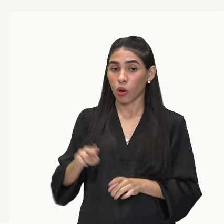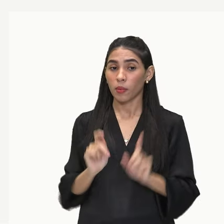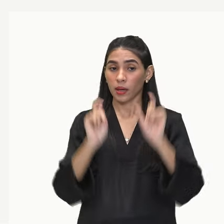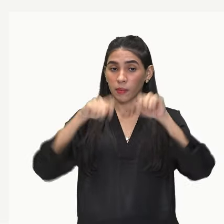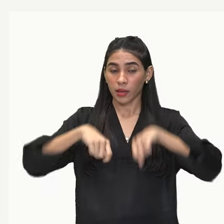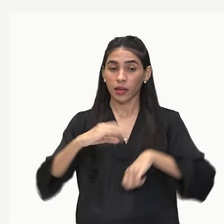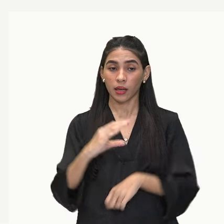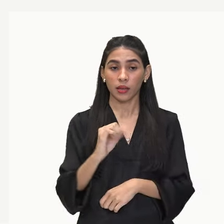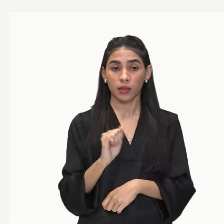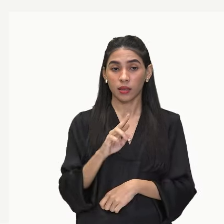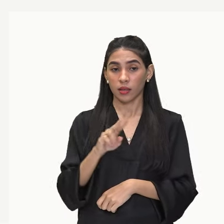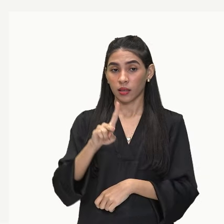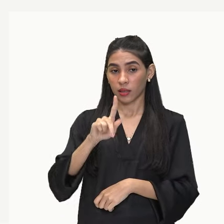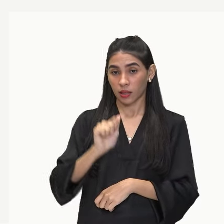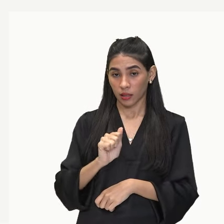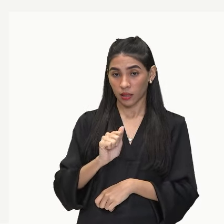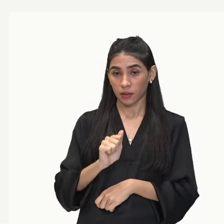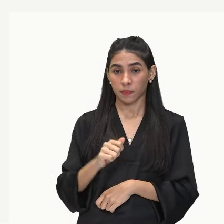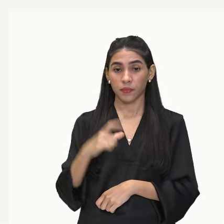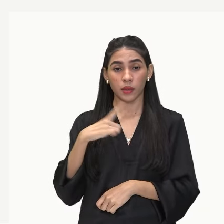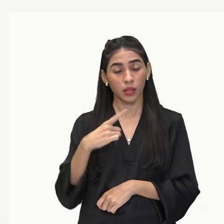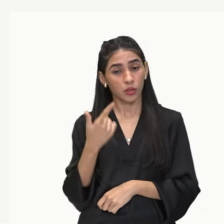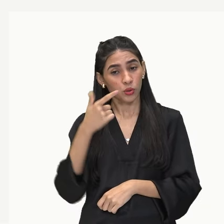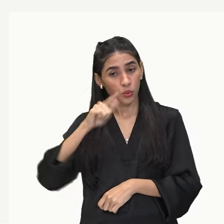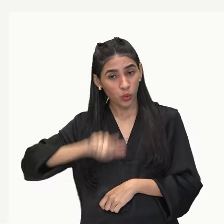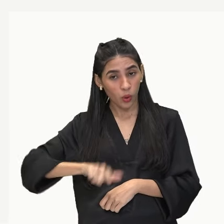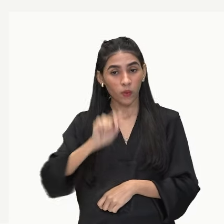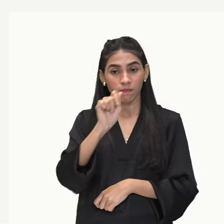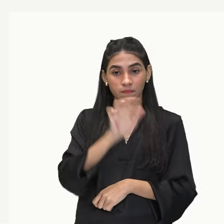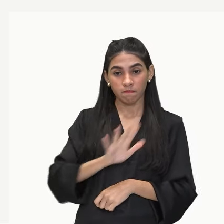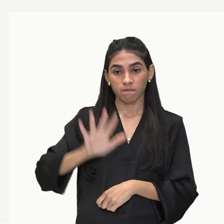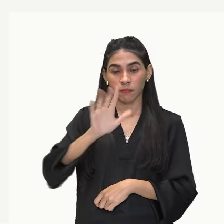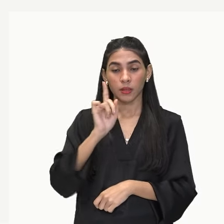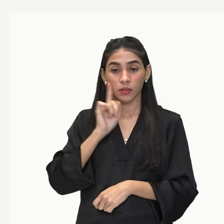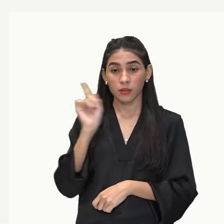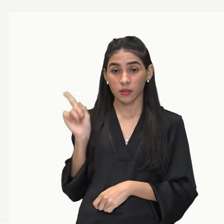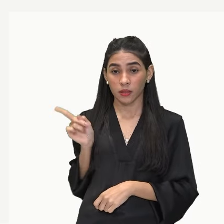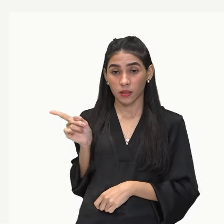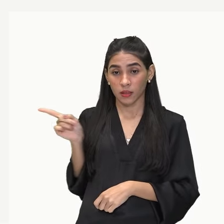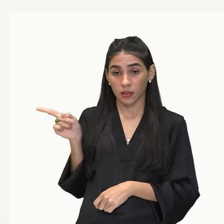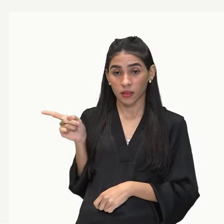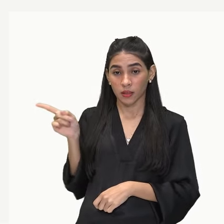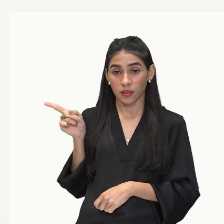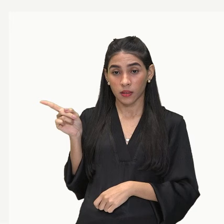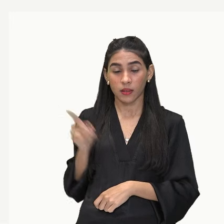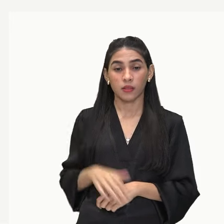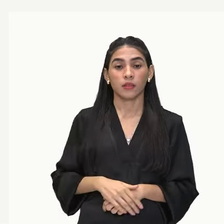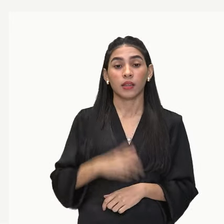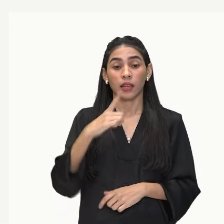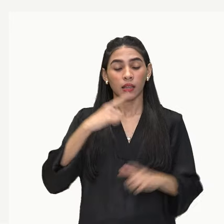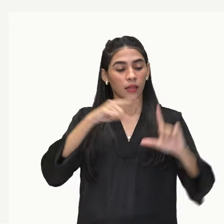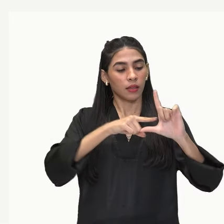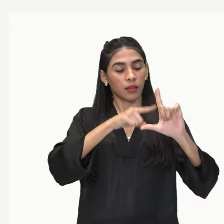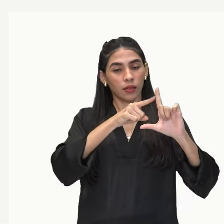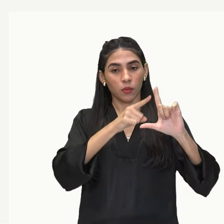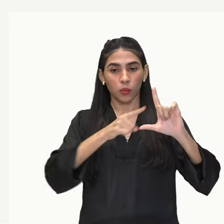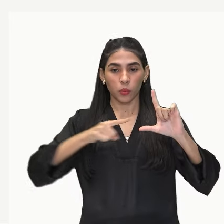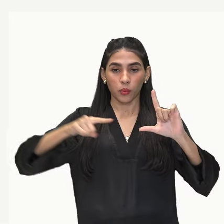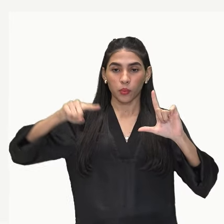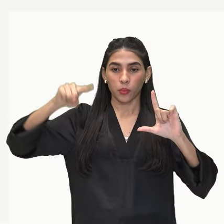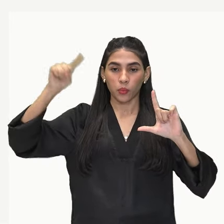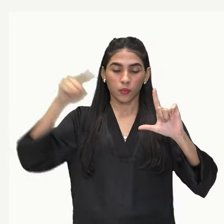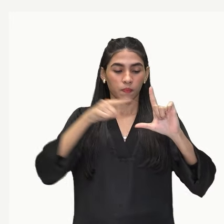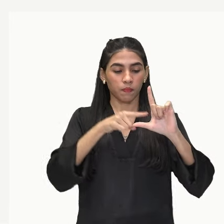de carga. E aqui a gente tem novamente essa representação, né? A gente tem a curva S e a curva J.